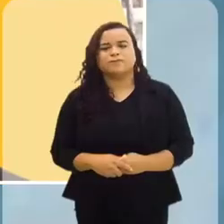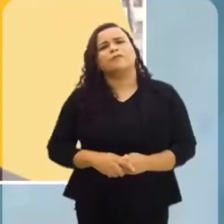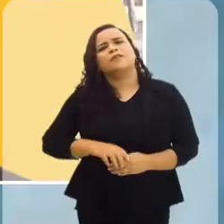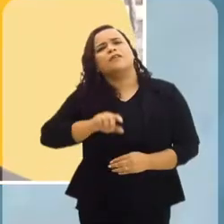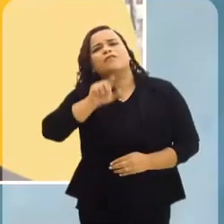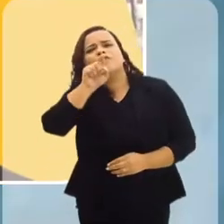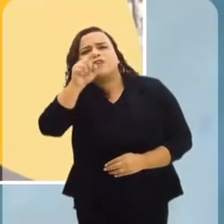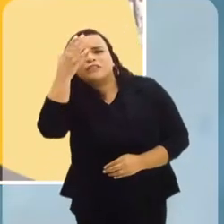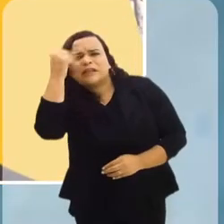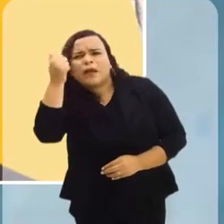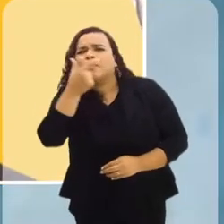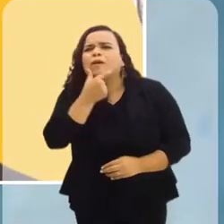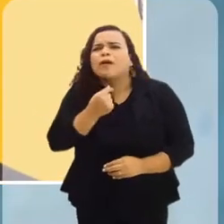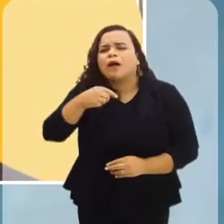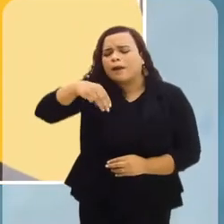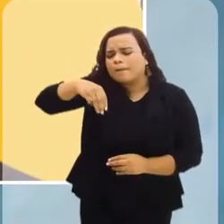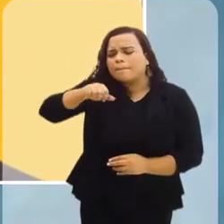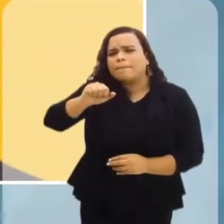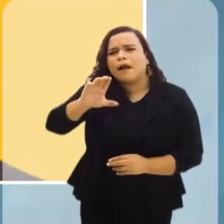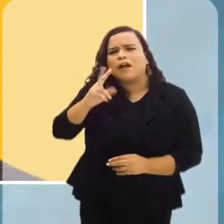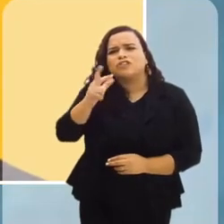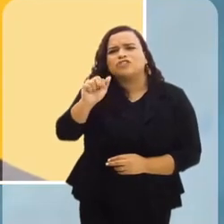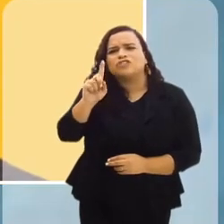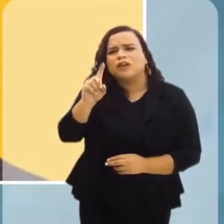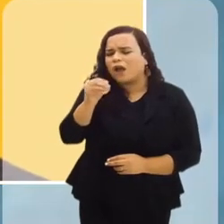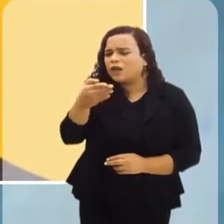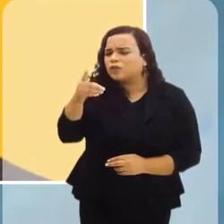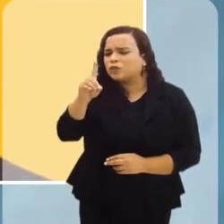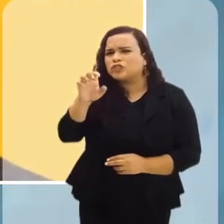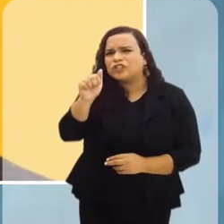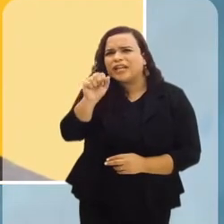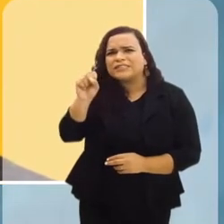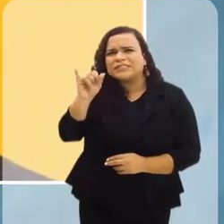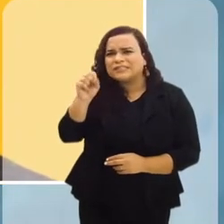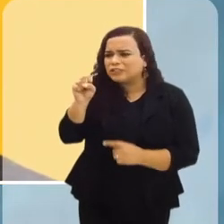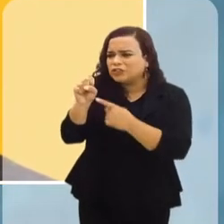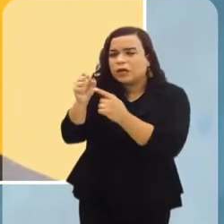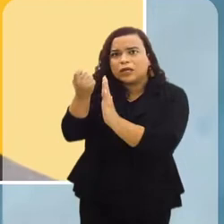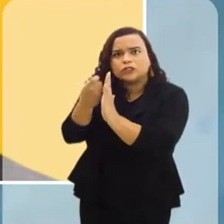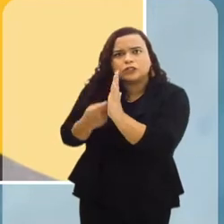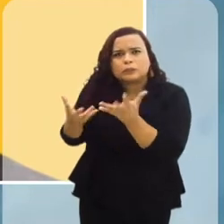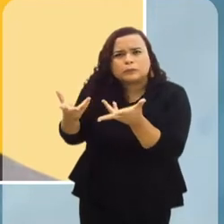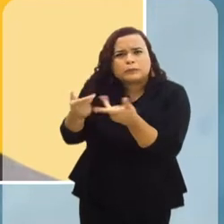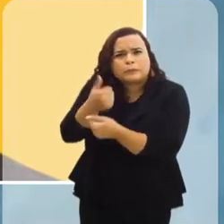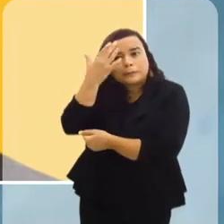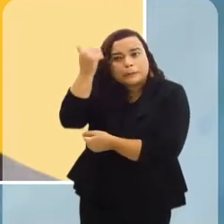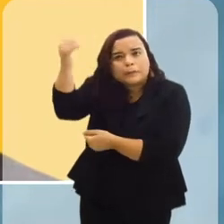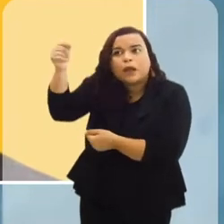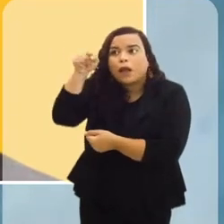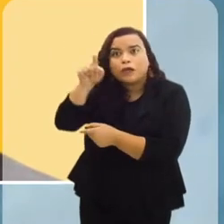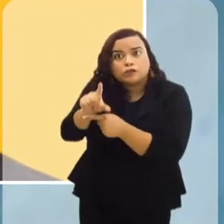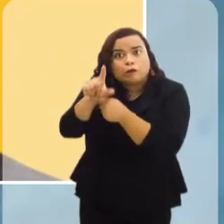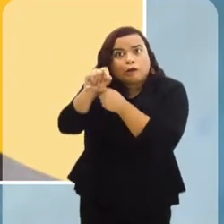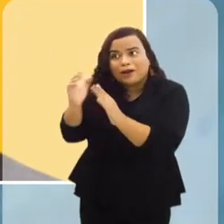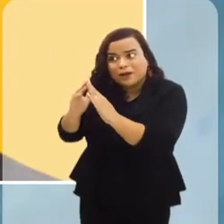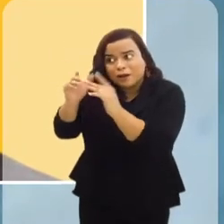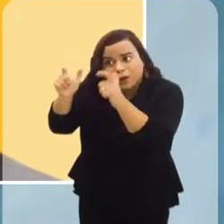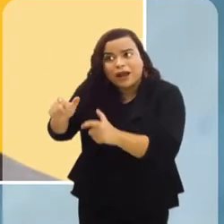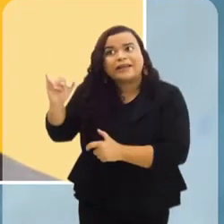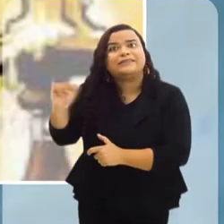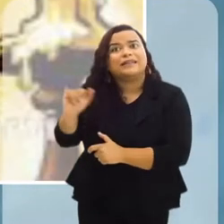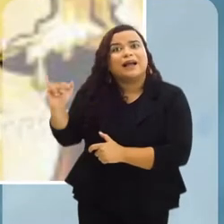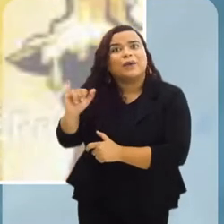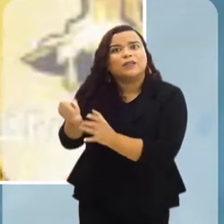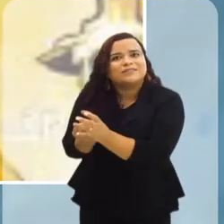Você sabia que Machado de Assis, nosso maior escritor, escolheu a vila de Itaguaí como cenário para dar